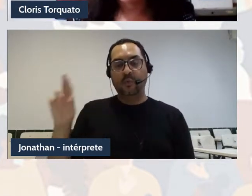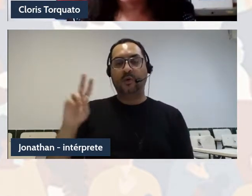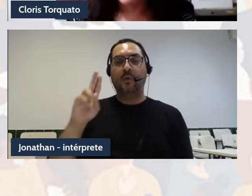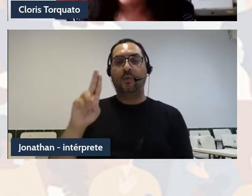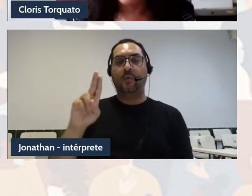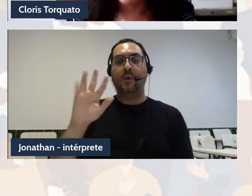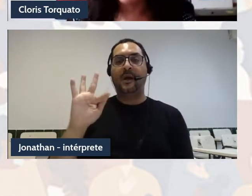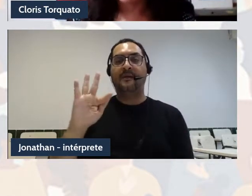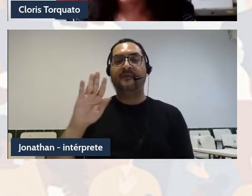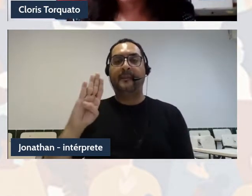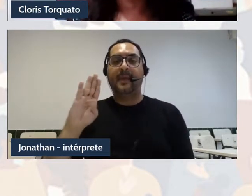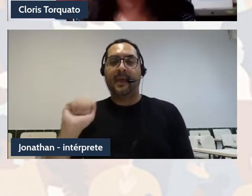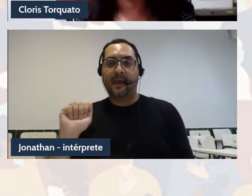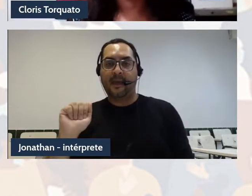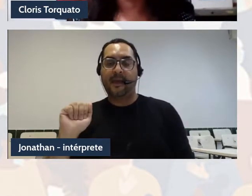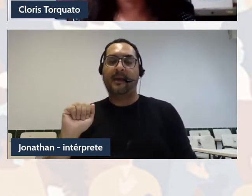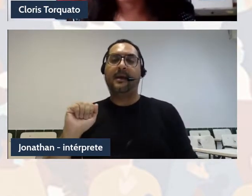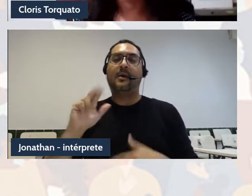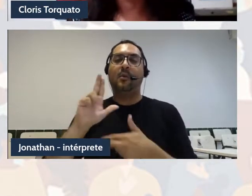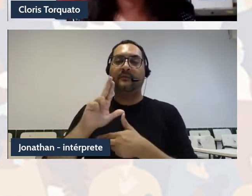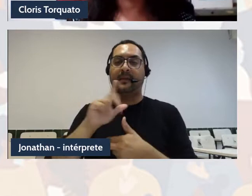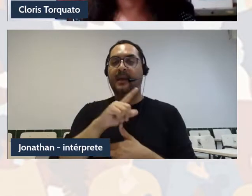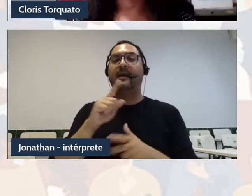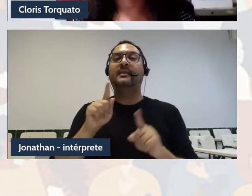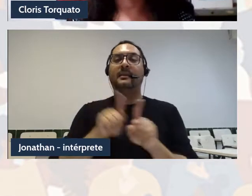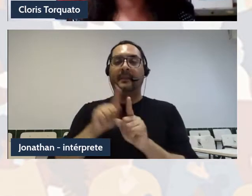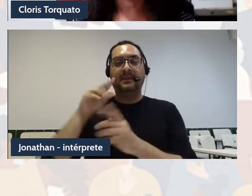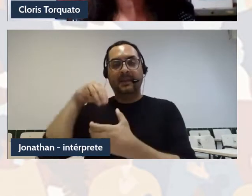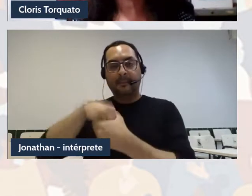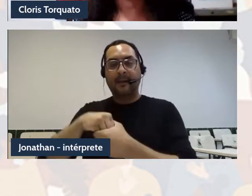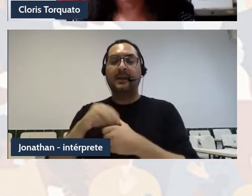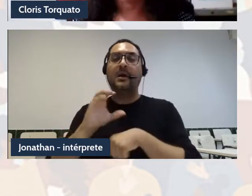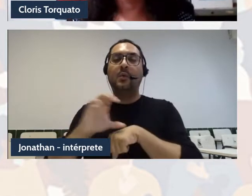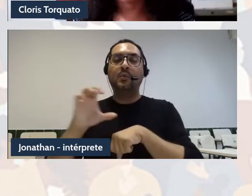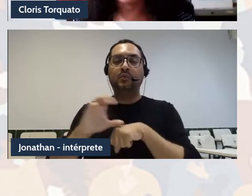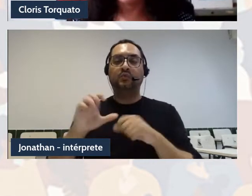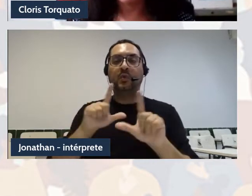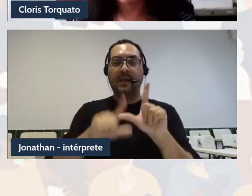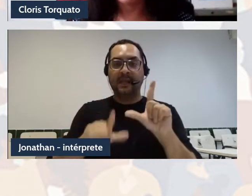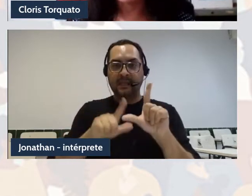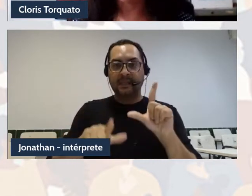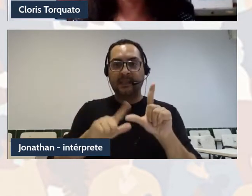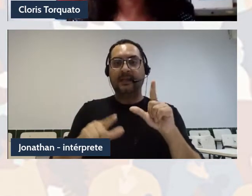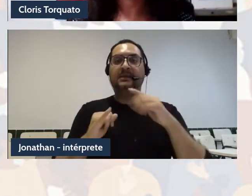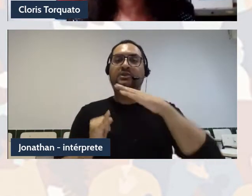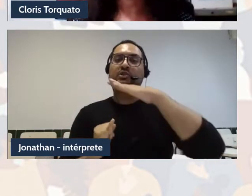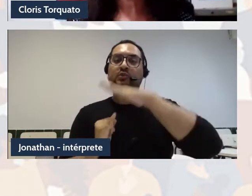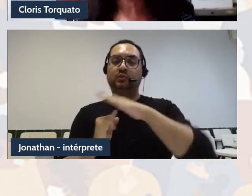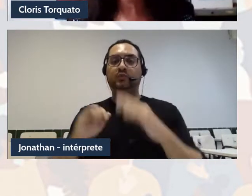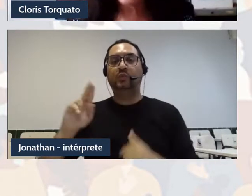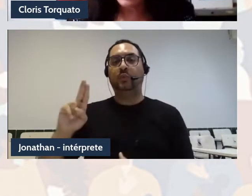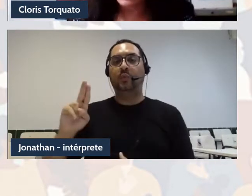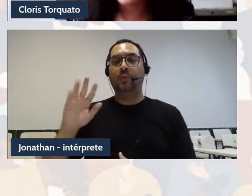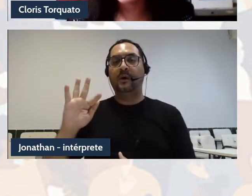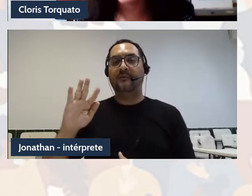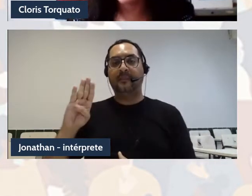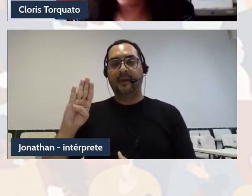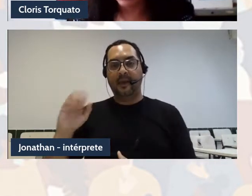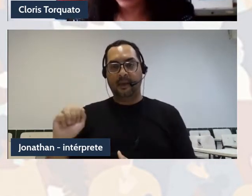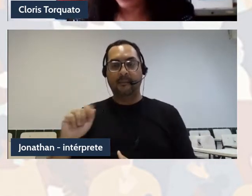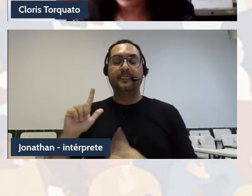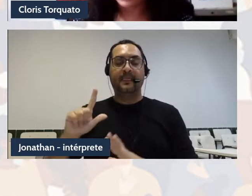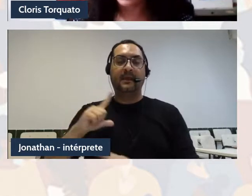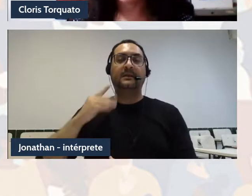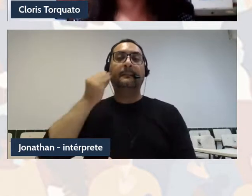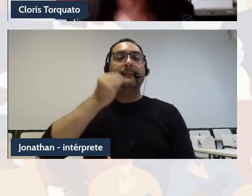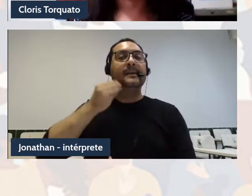-graduação Língua e Cultura e no curso de Letras do Instituto de Letras da UFBA. Tem experiência na área